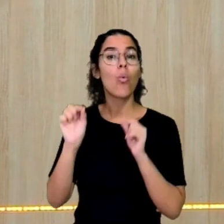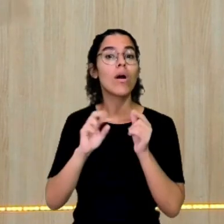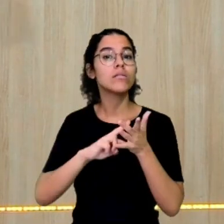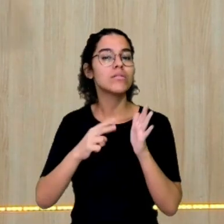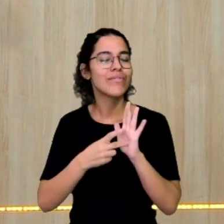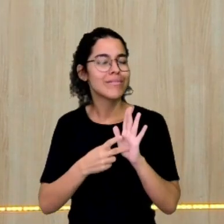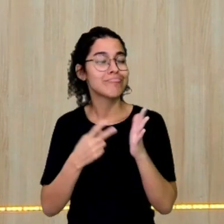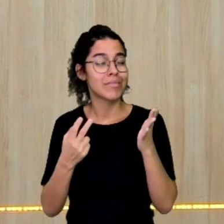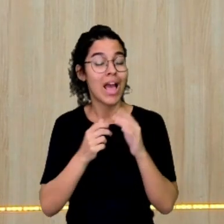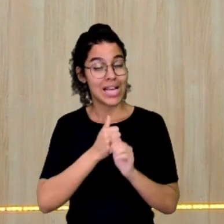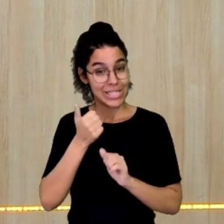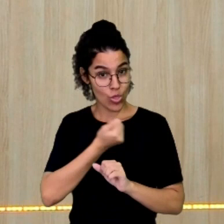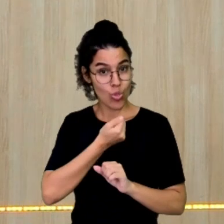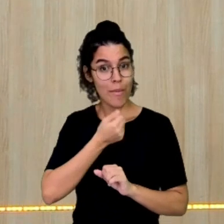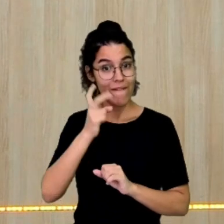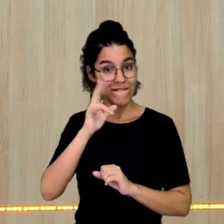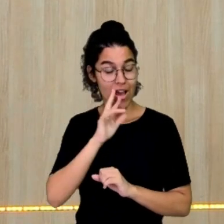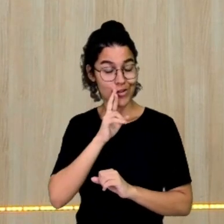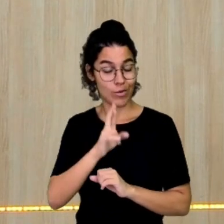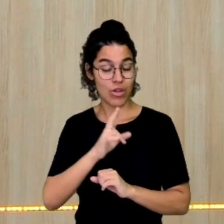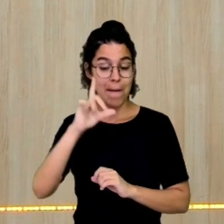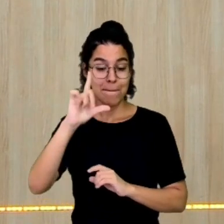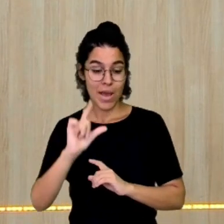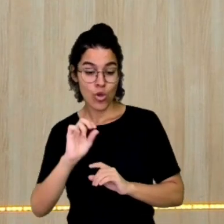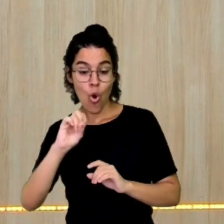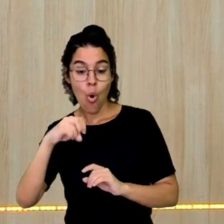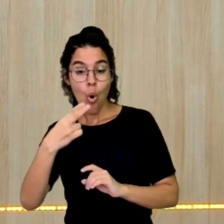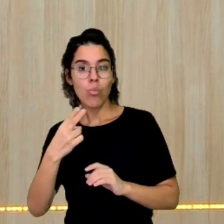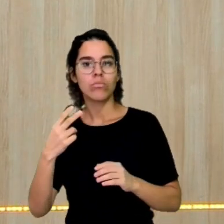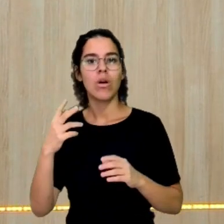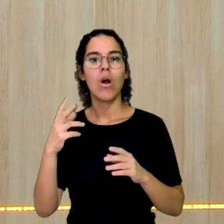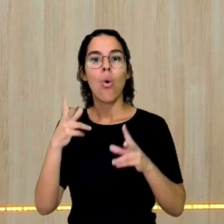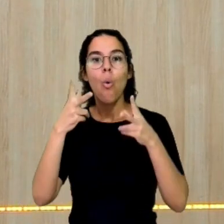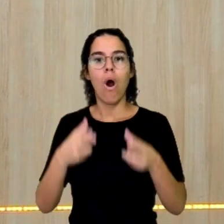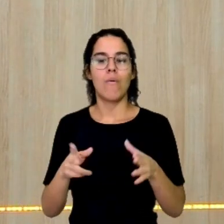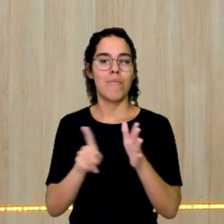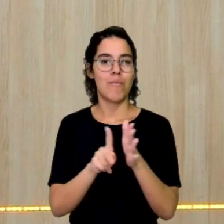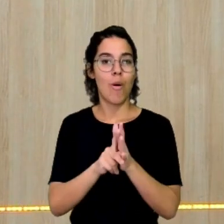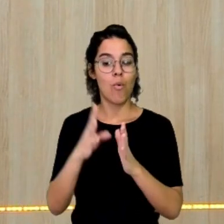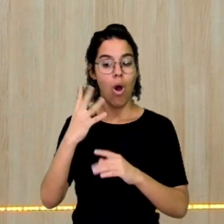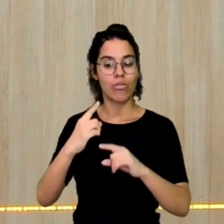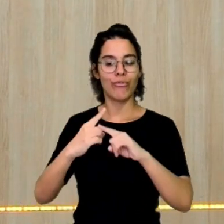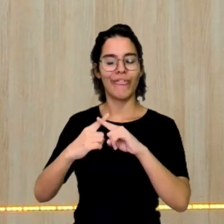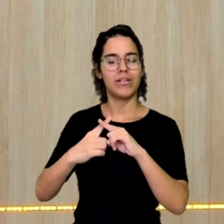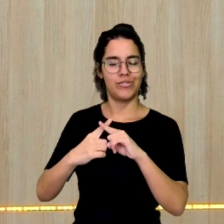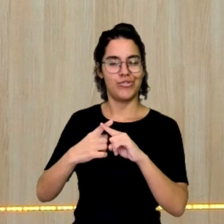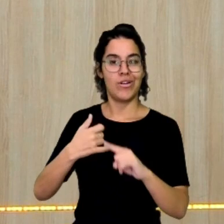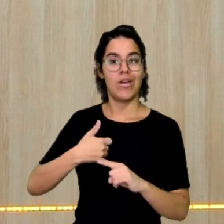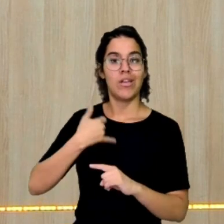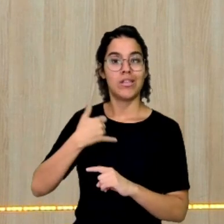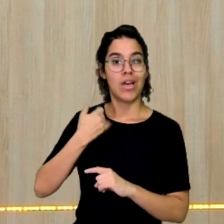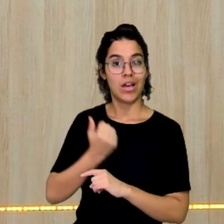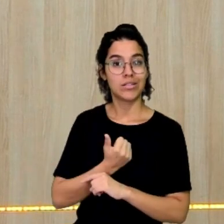menor ou igual ao quadruplo da idade de Maria, tá? Mas não é igual.